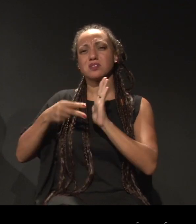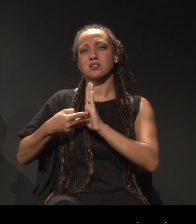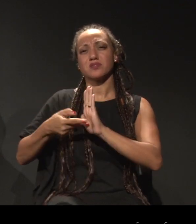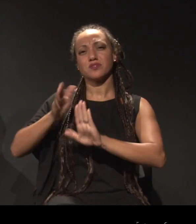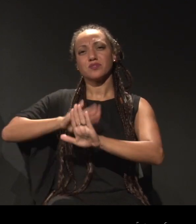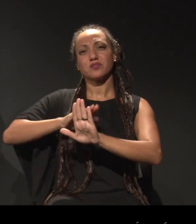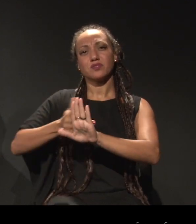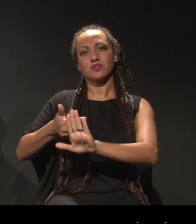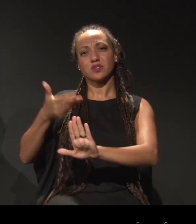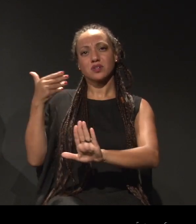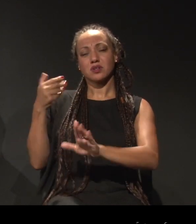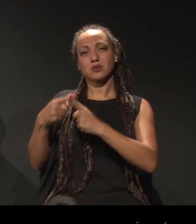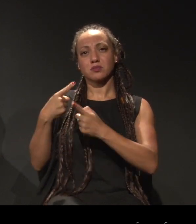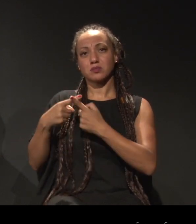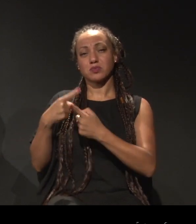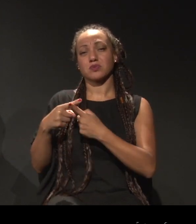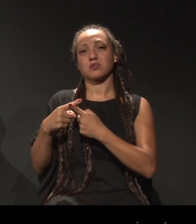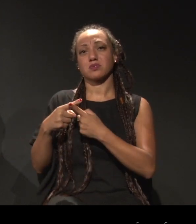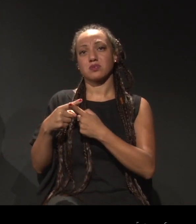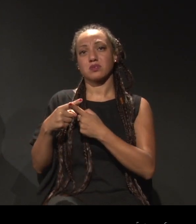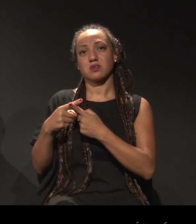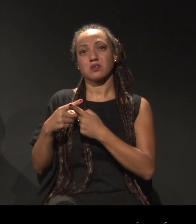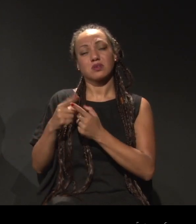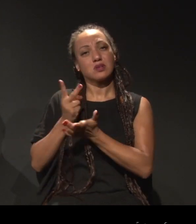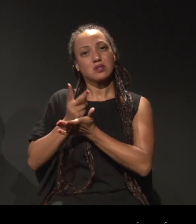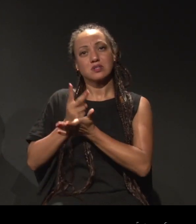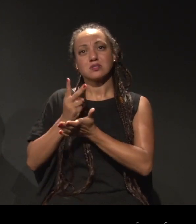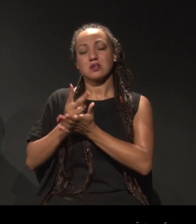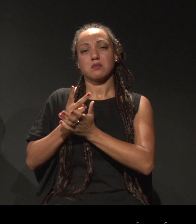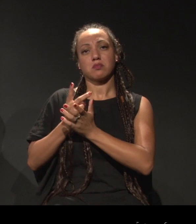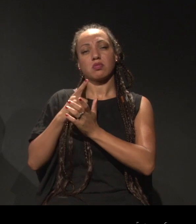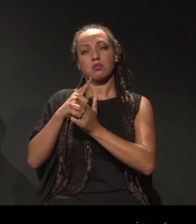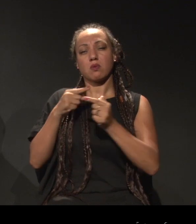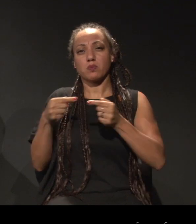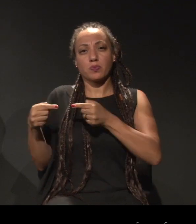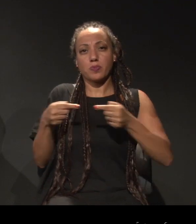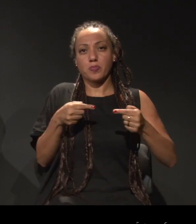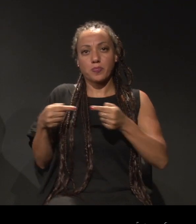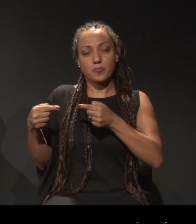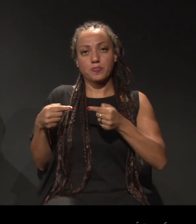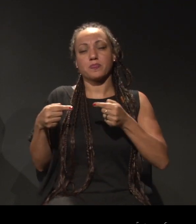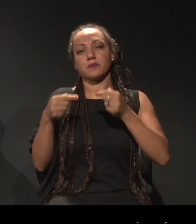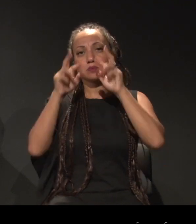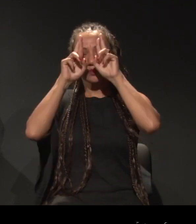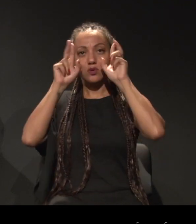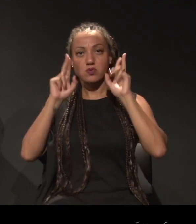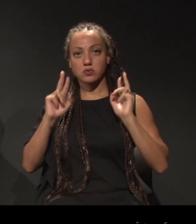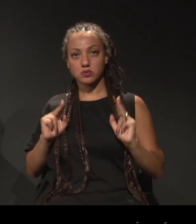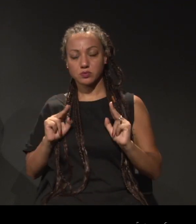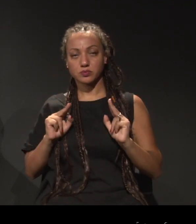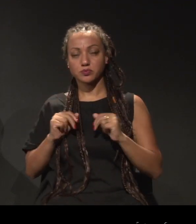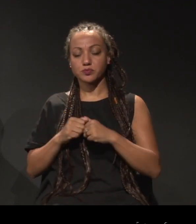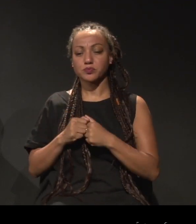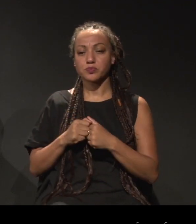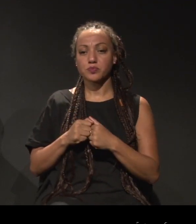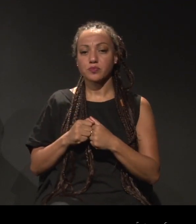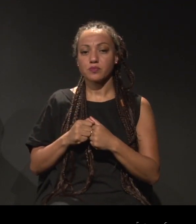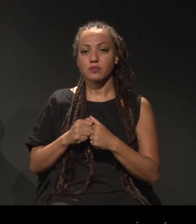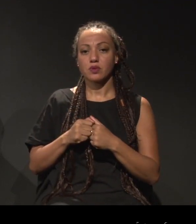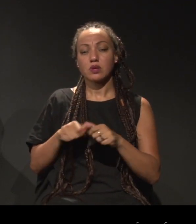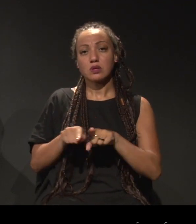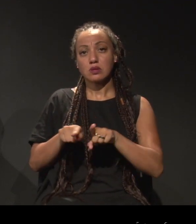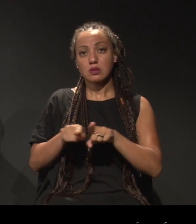a hierarquia pigmentocrática alimenta as constantes tensões raciais? Durante o processo de apropriação de